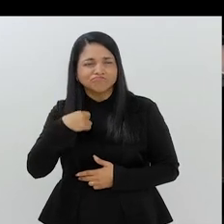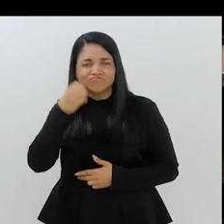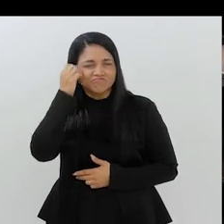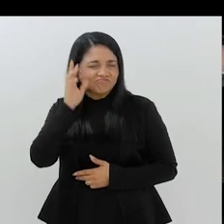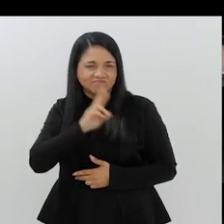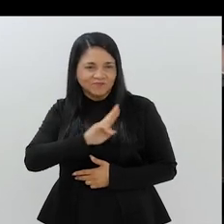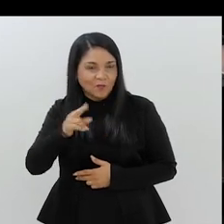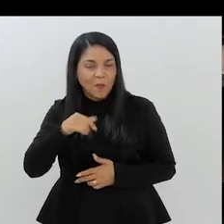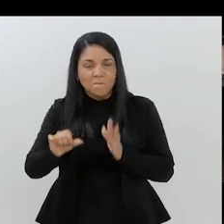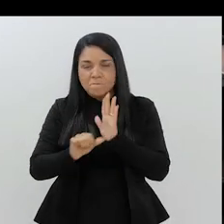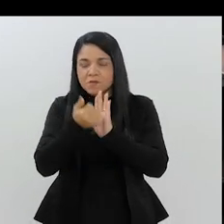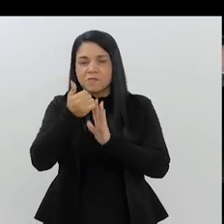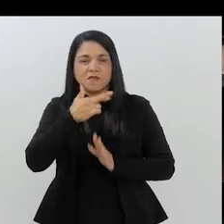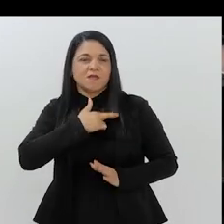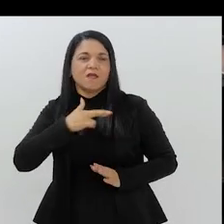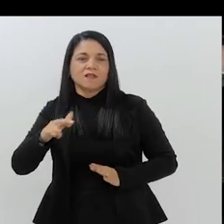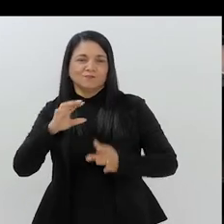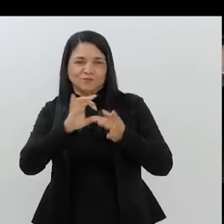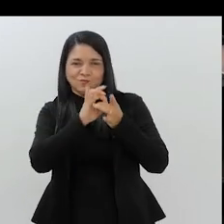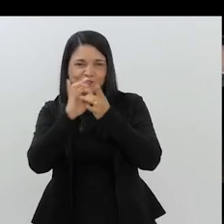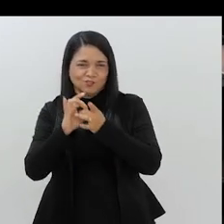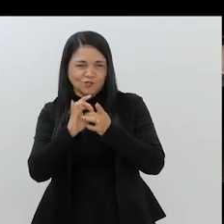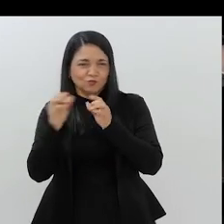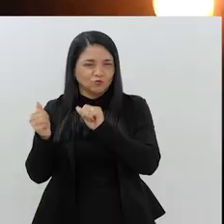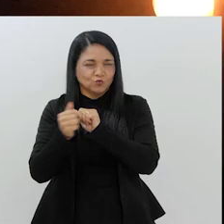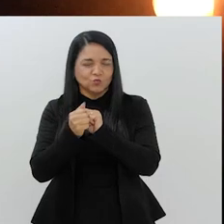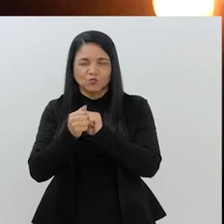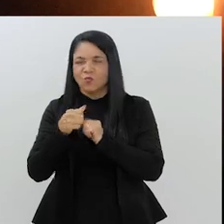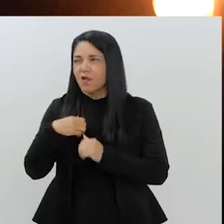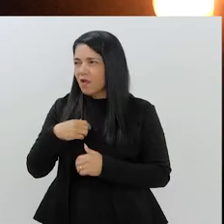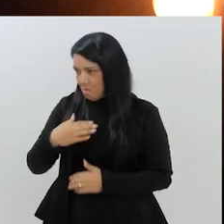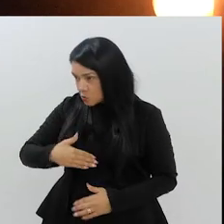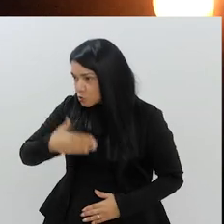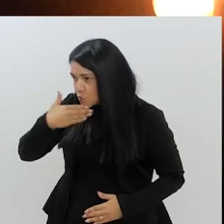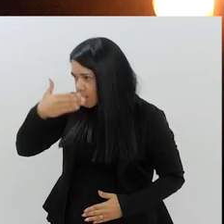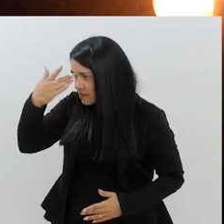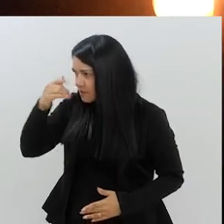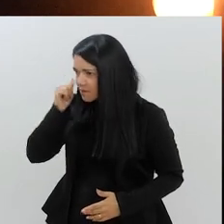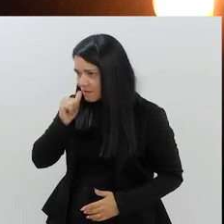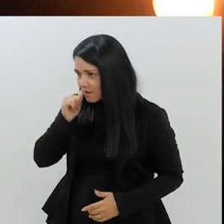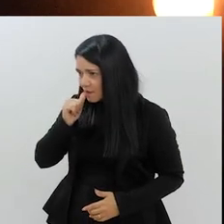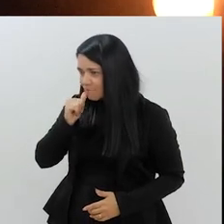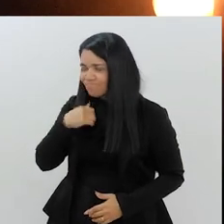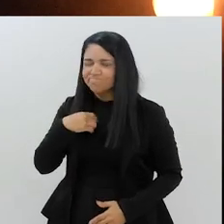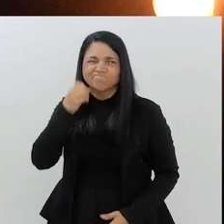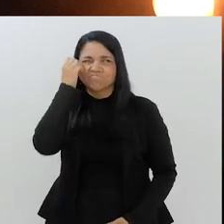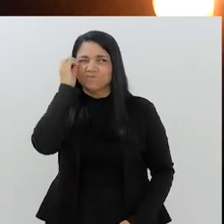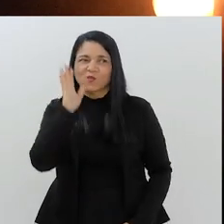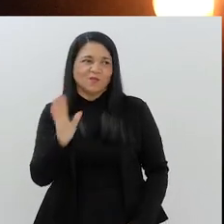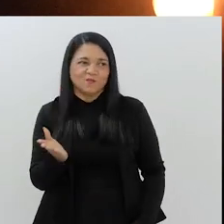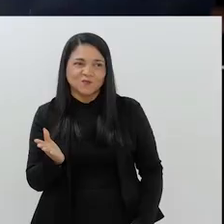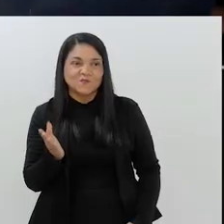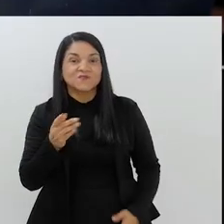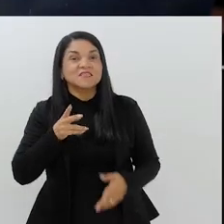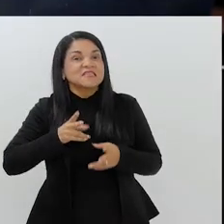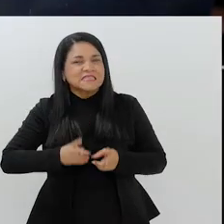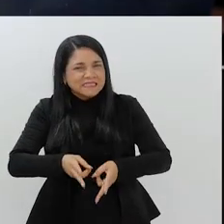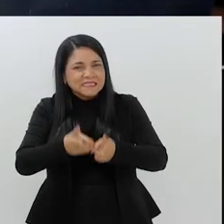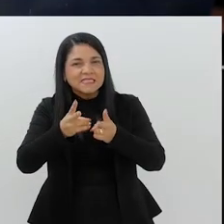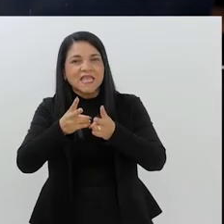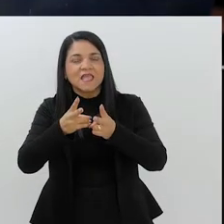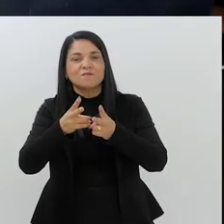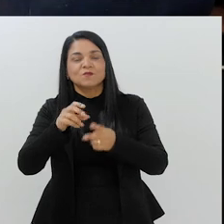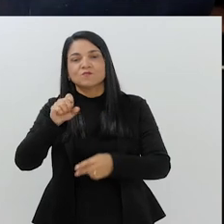Fez a primeira expo religião com a gente. Primeira expo religião? Foi. A muçulmana? Não lembro.